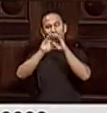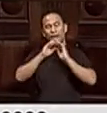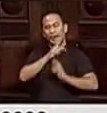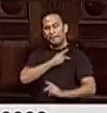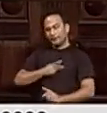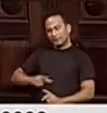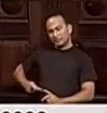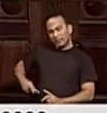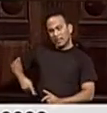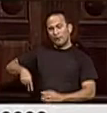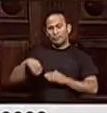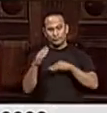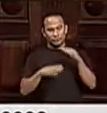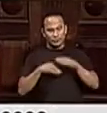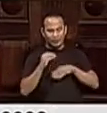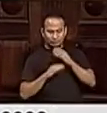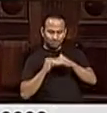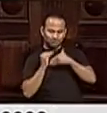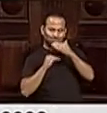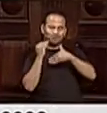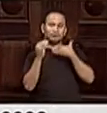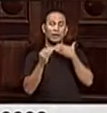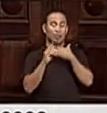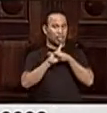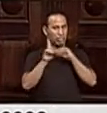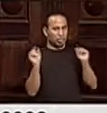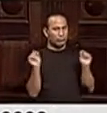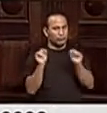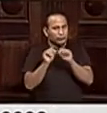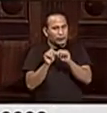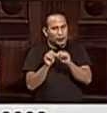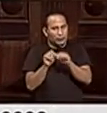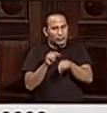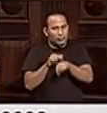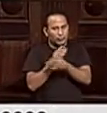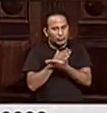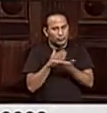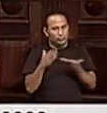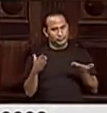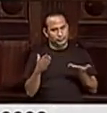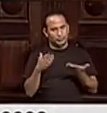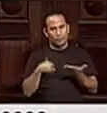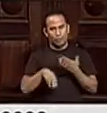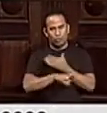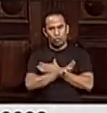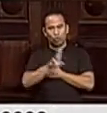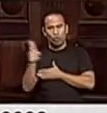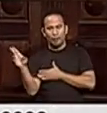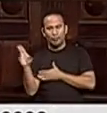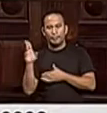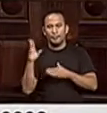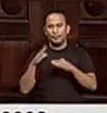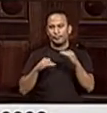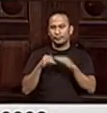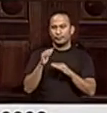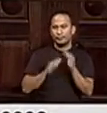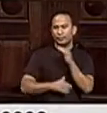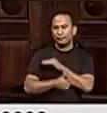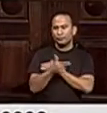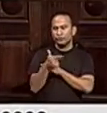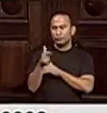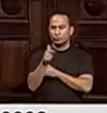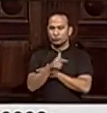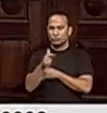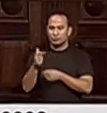um funcionário de carreira. Ele não o fez. No momento inicial, nomeou um servidor de carreira de 22 anos de